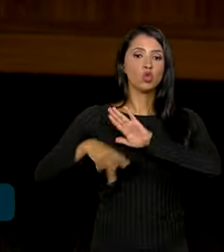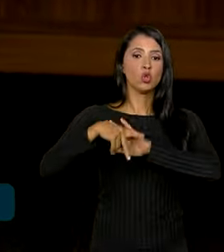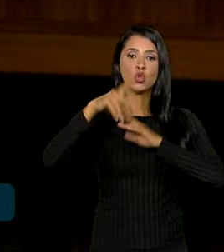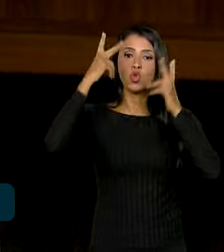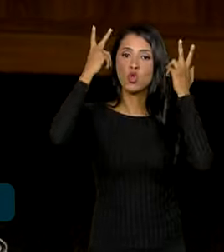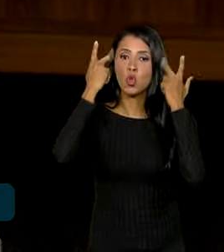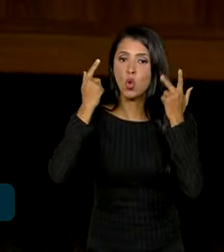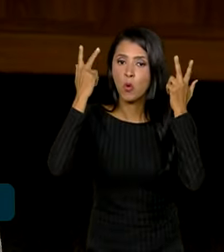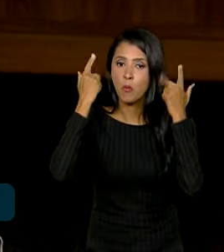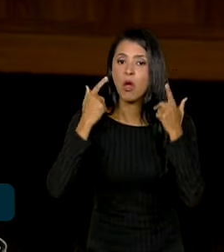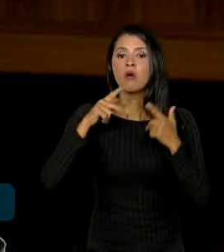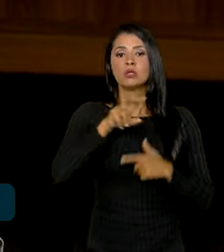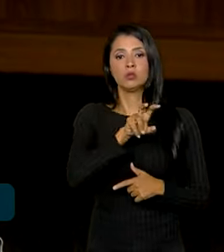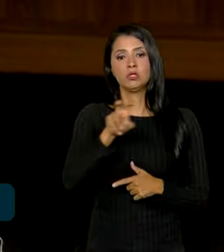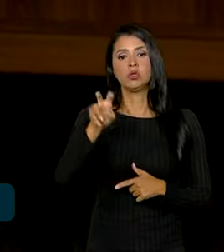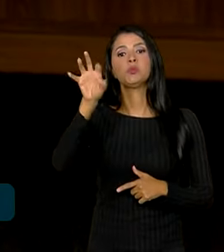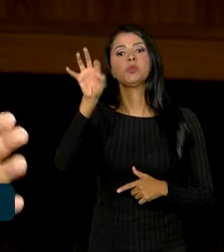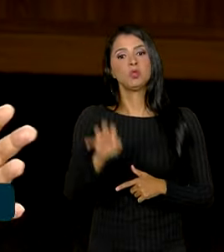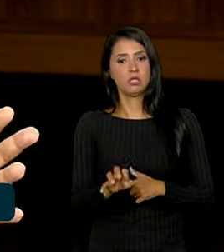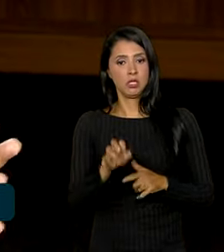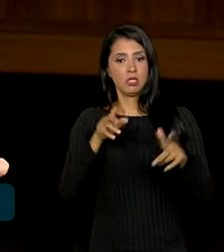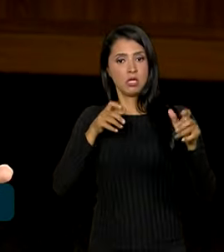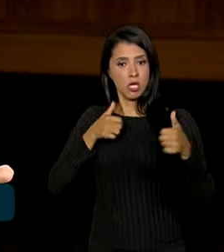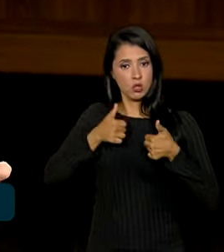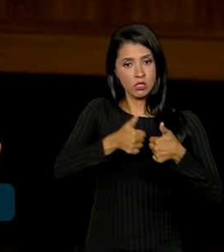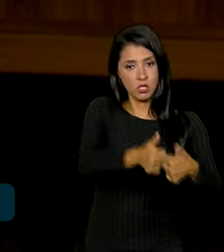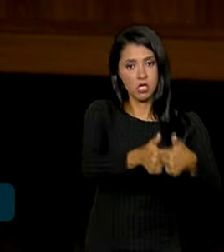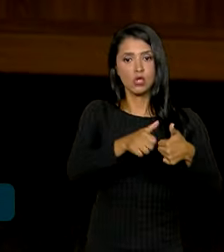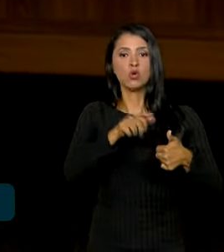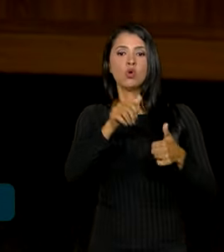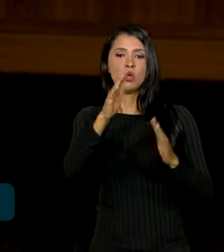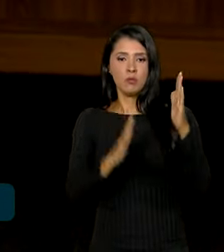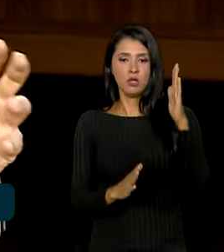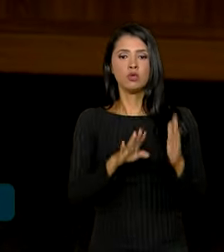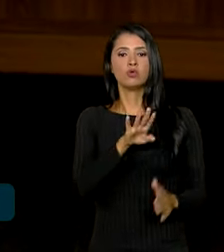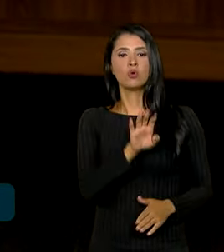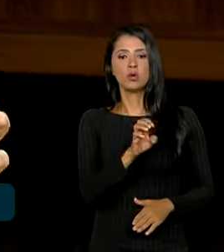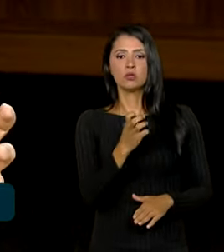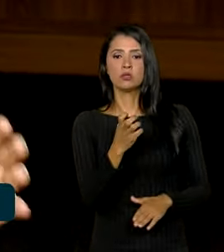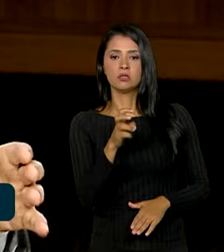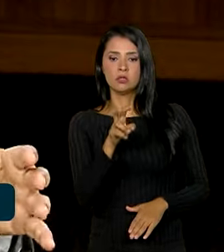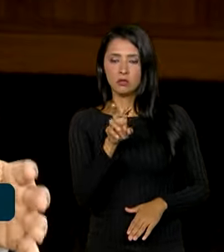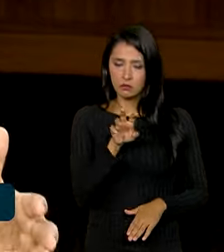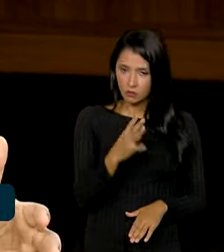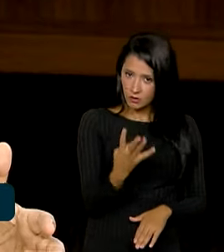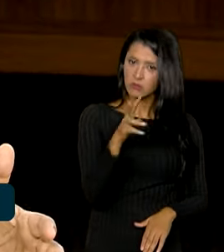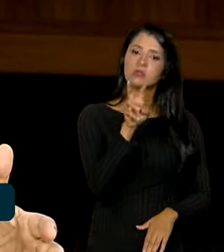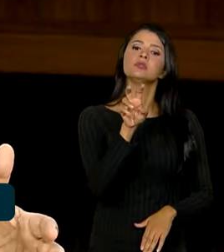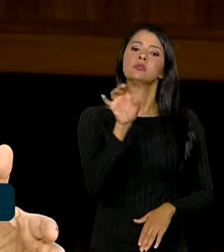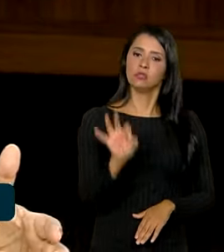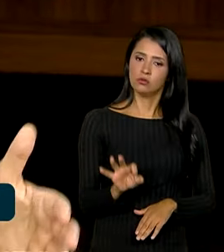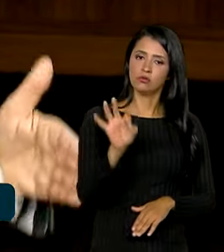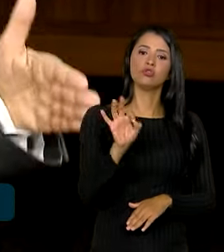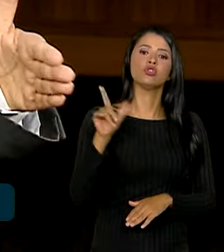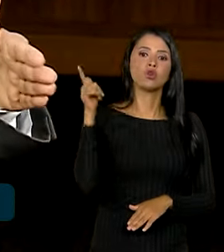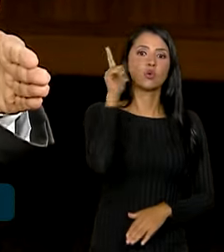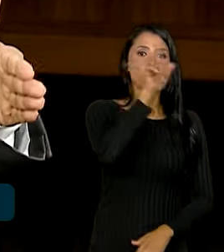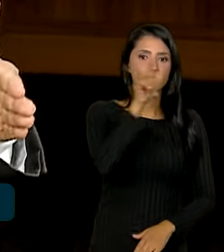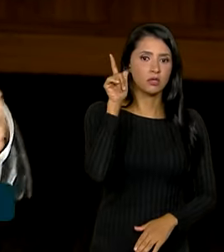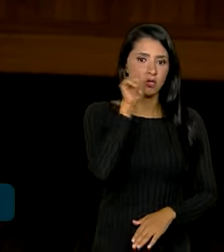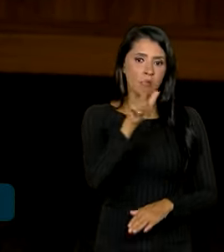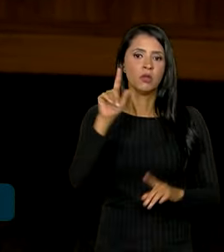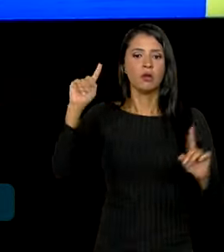% nesse processo de 45 dias. Para você ter uma ideia, nós assumimos que tínhamos cerca de 28% a 30% em 45 dias. Quer dizer,